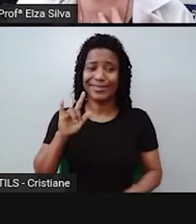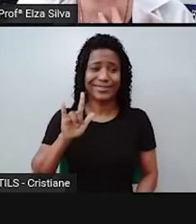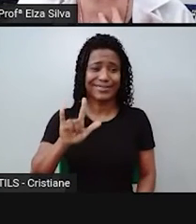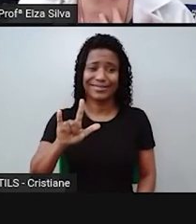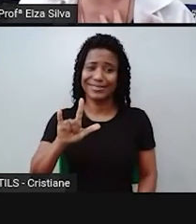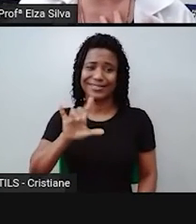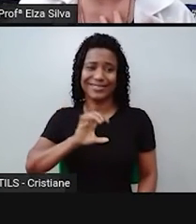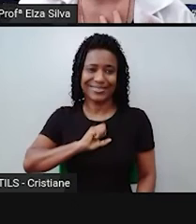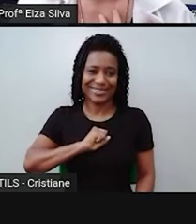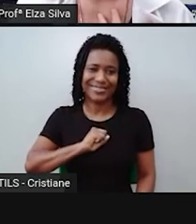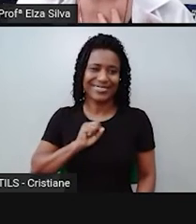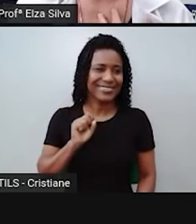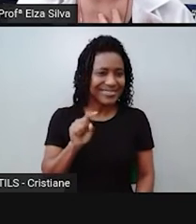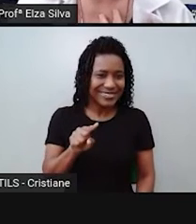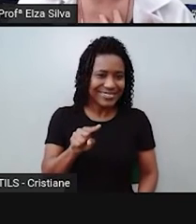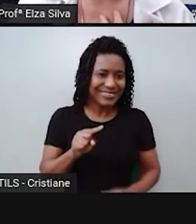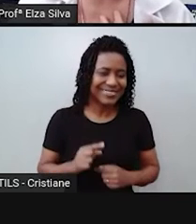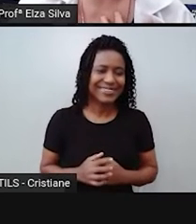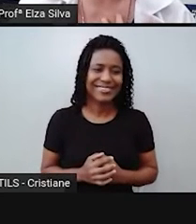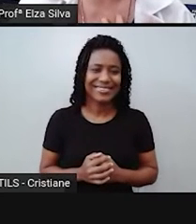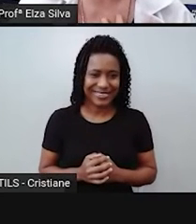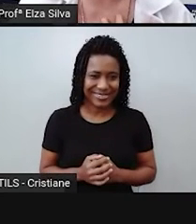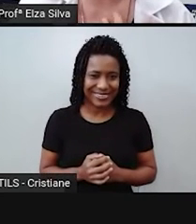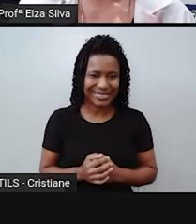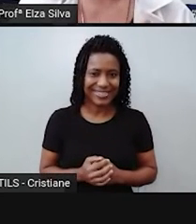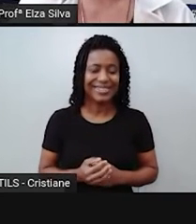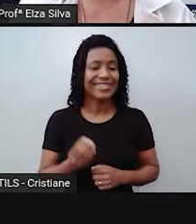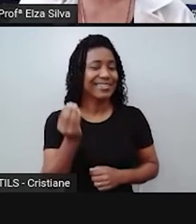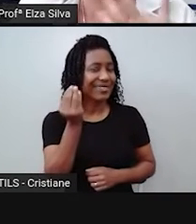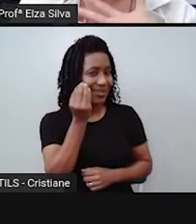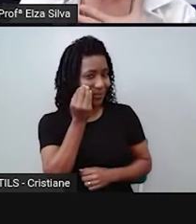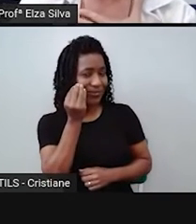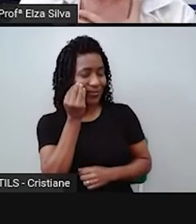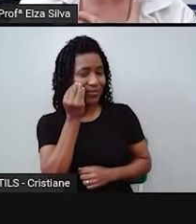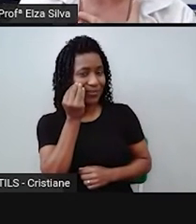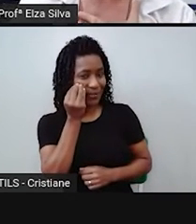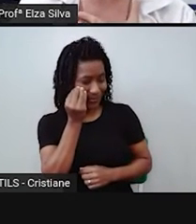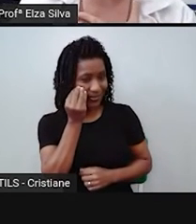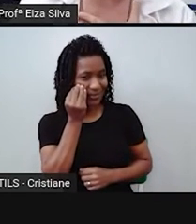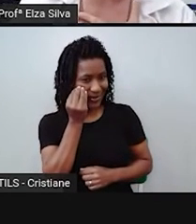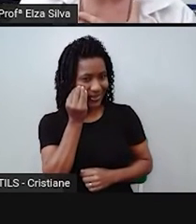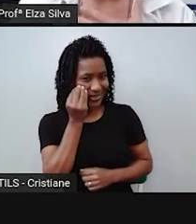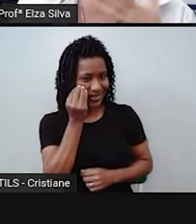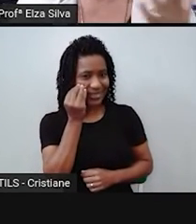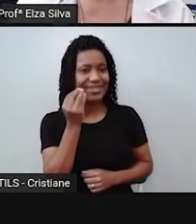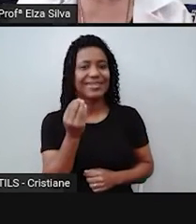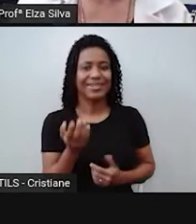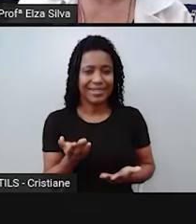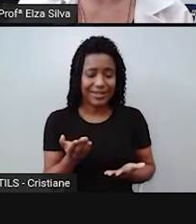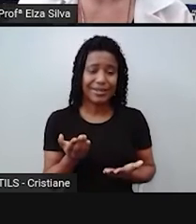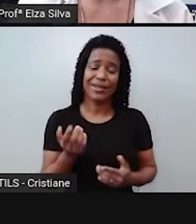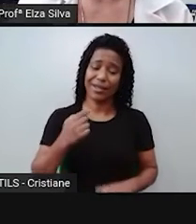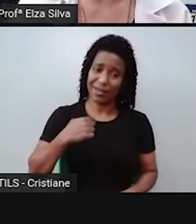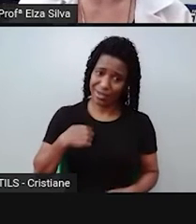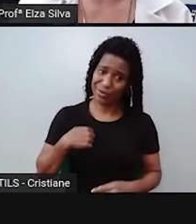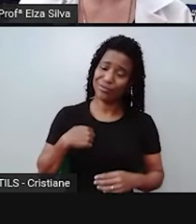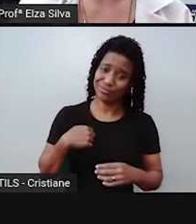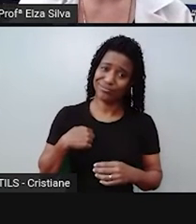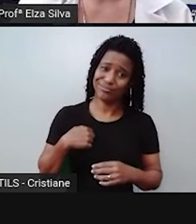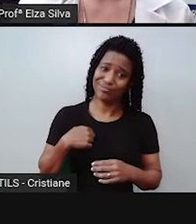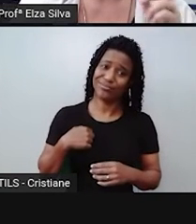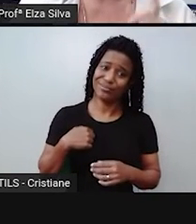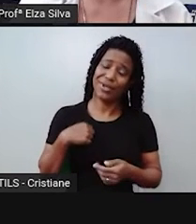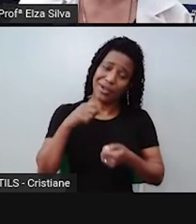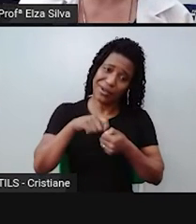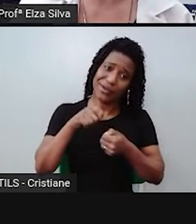fez com que aqui o sujeito da oração representado por I, eu, fizesse algo.